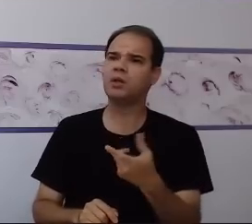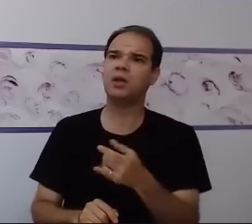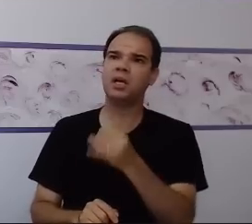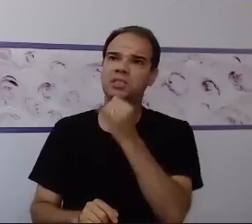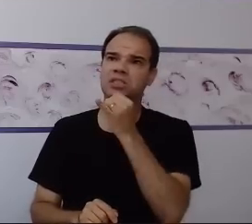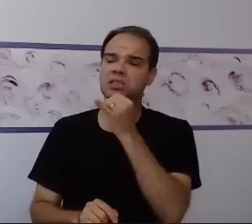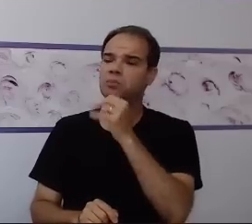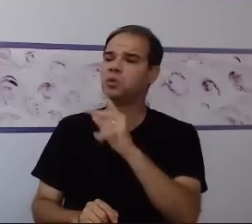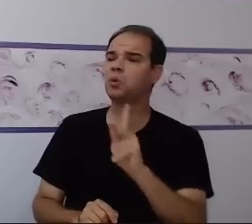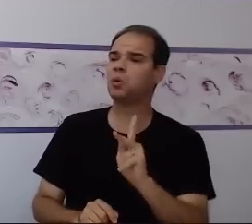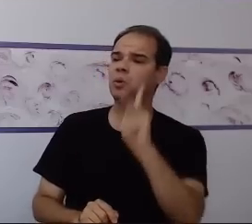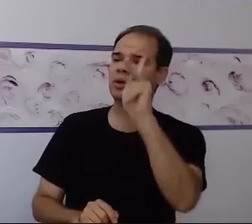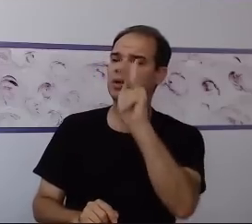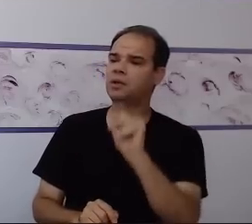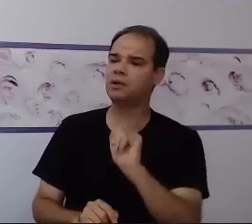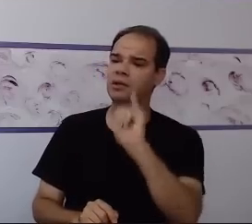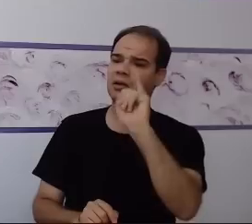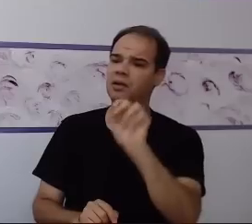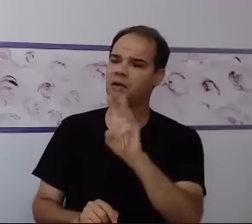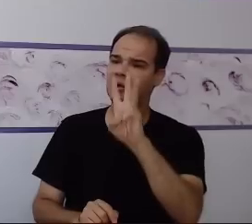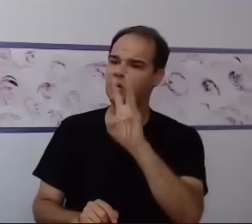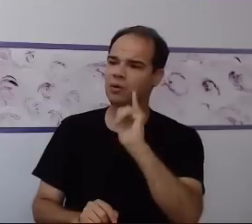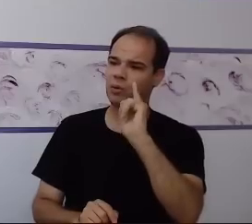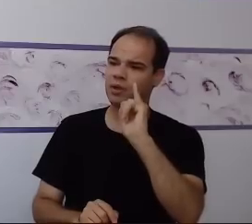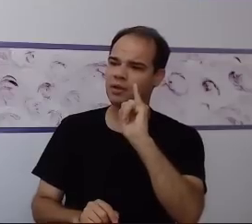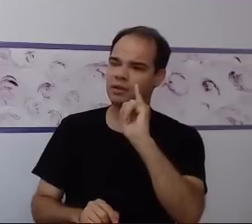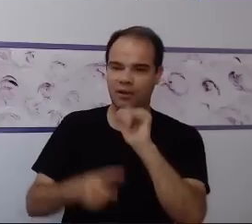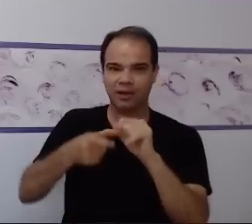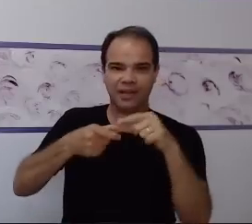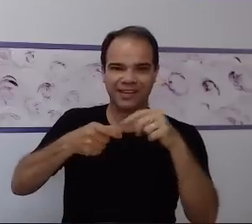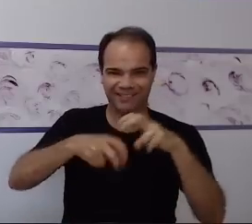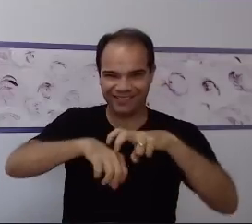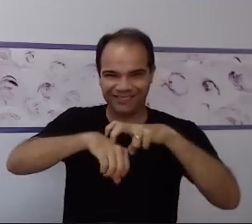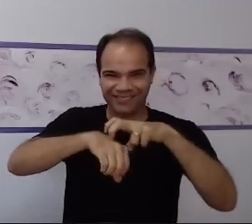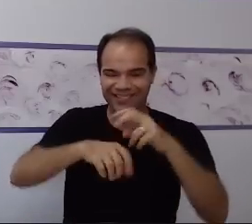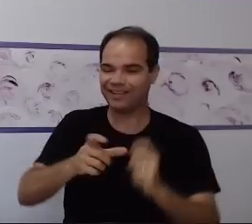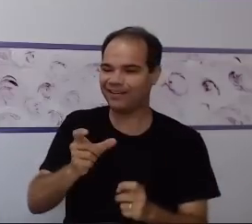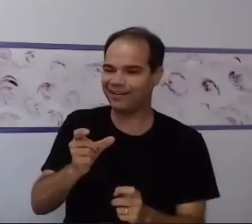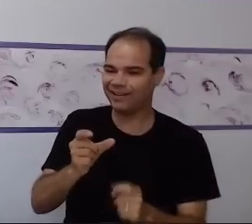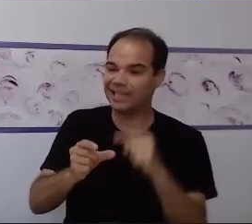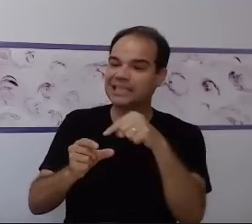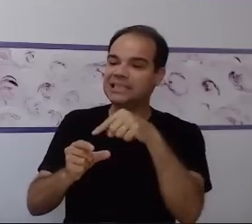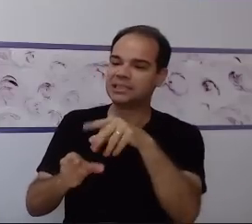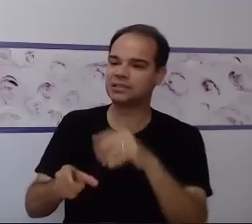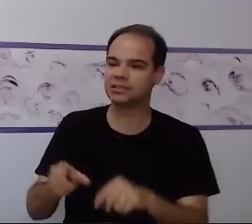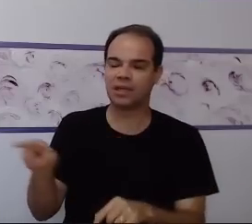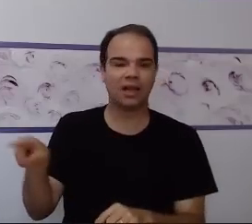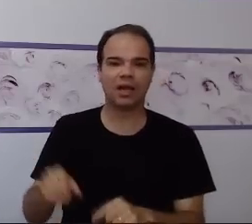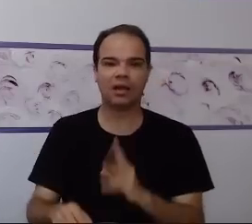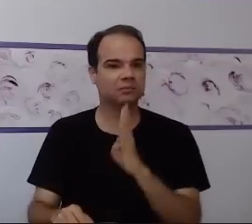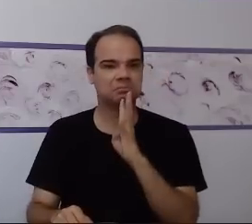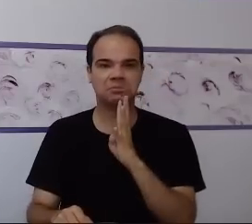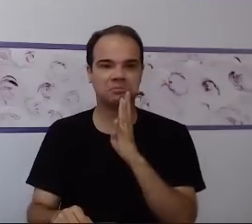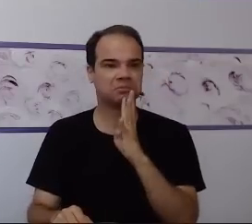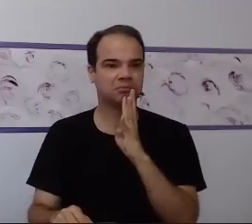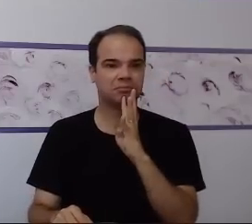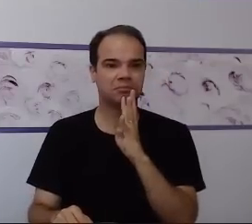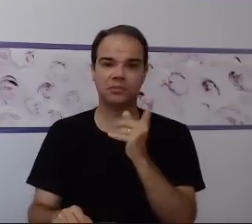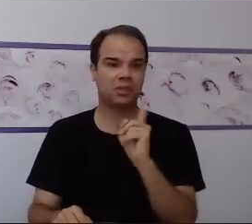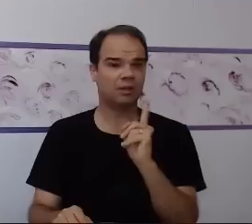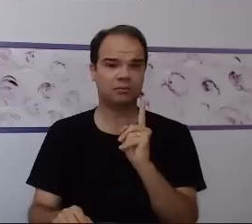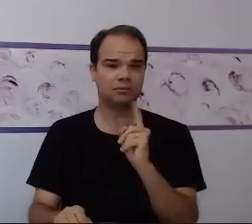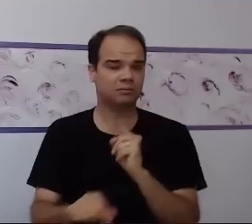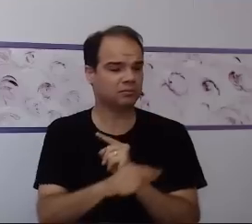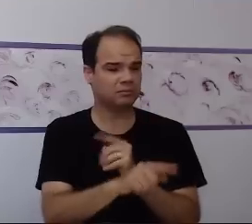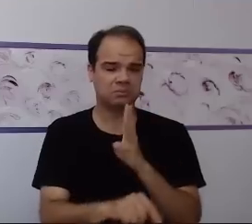ele nunca teve um PEI para experienciar. Então, não adianta eu